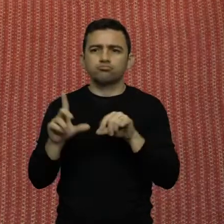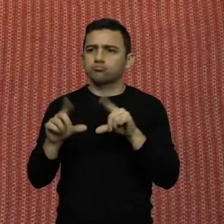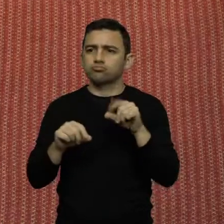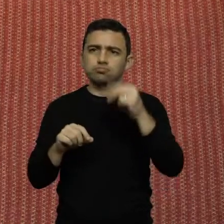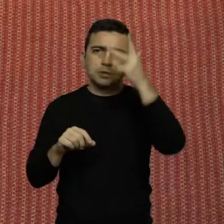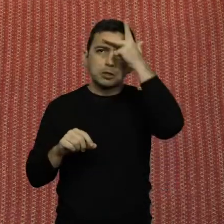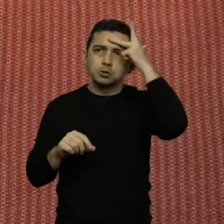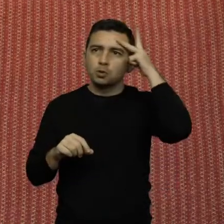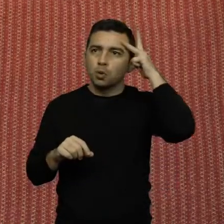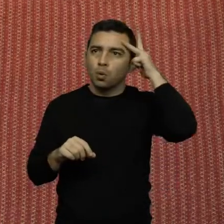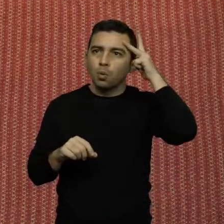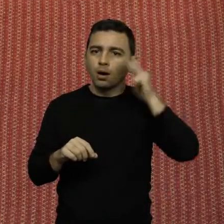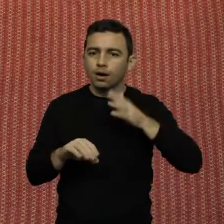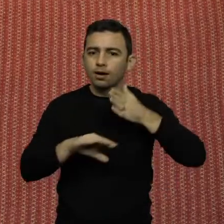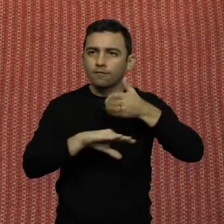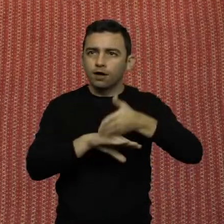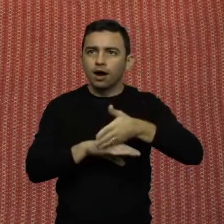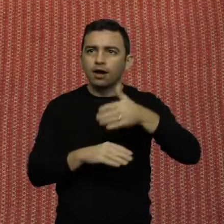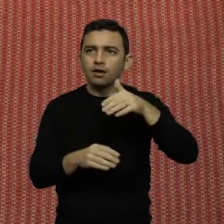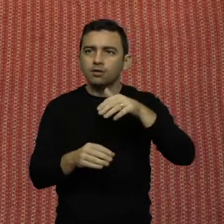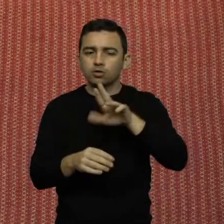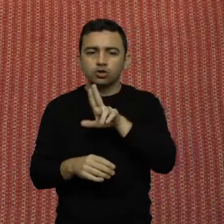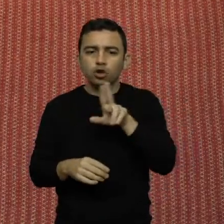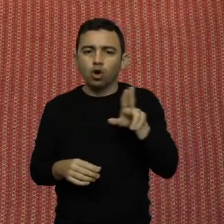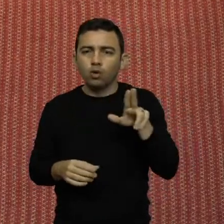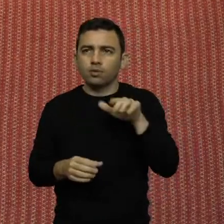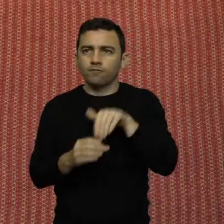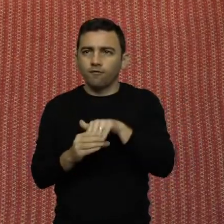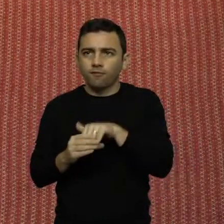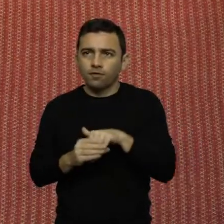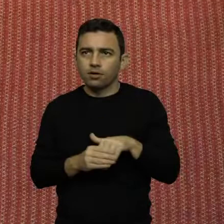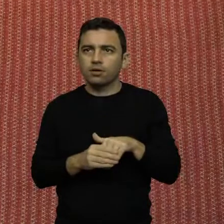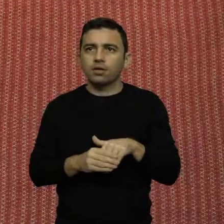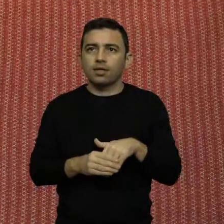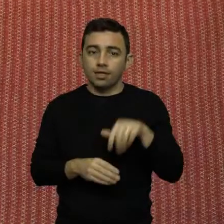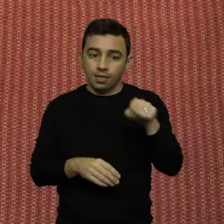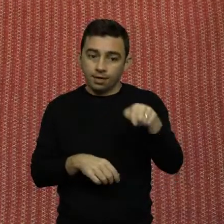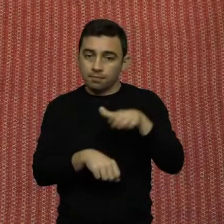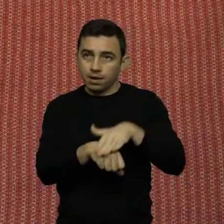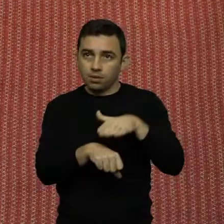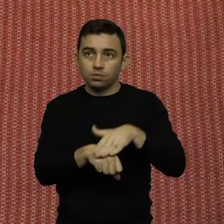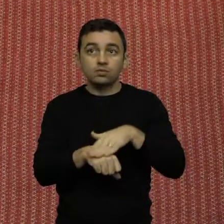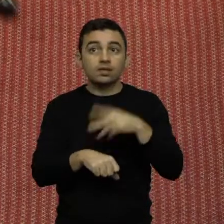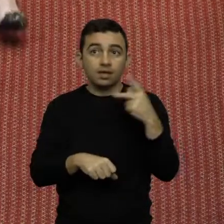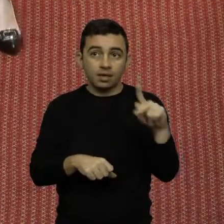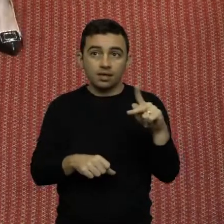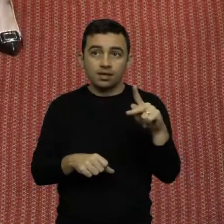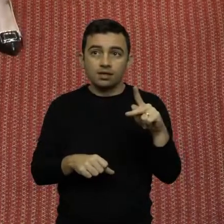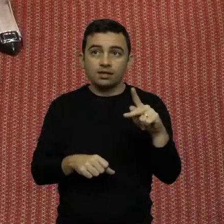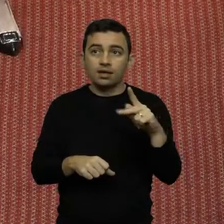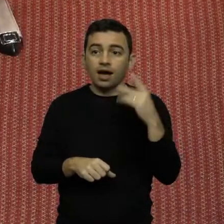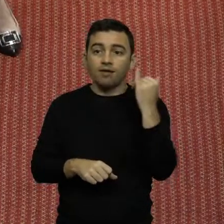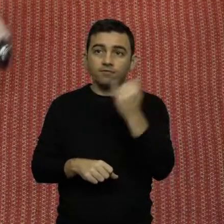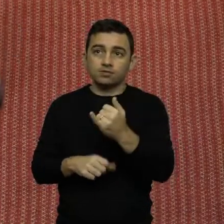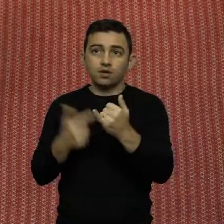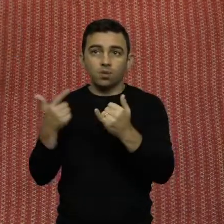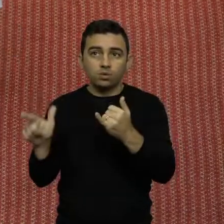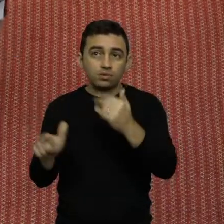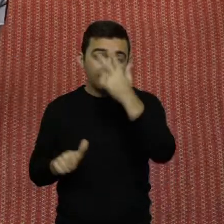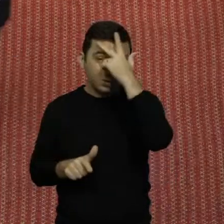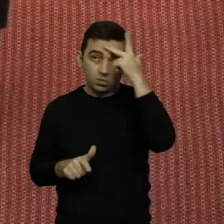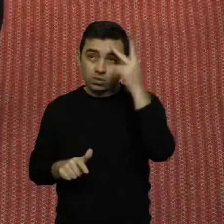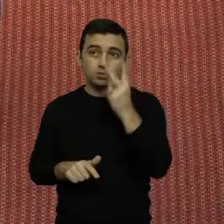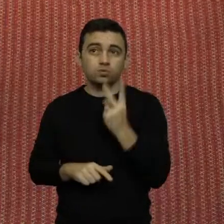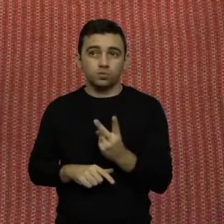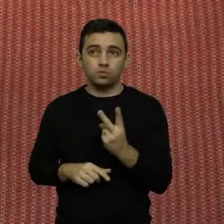irem lá e colocar o nome à disposição. Ele é que indicou outras duas pessoas para